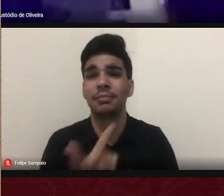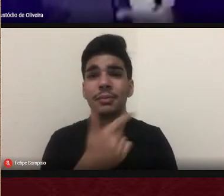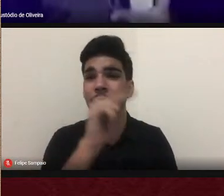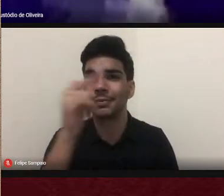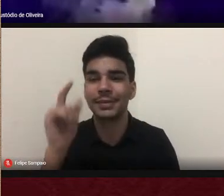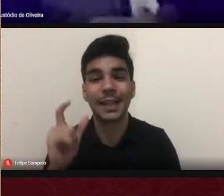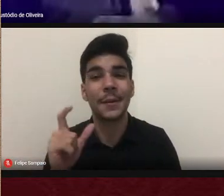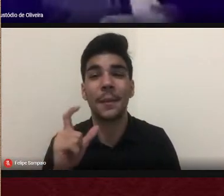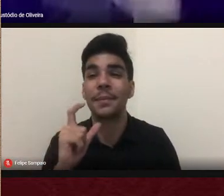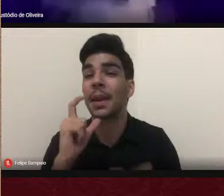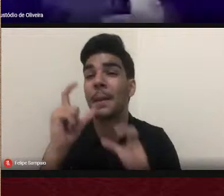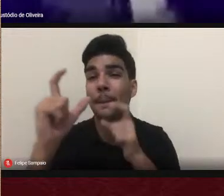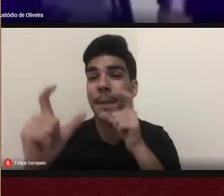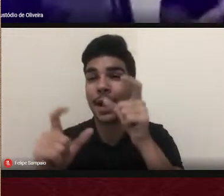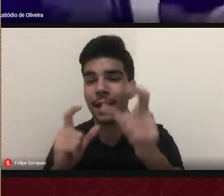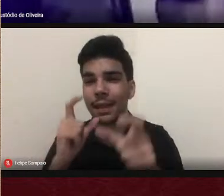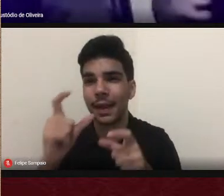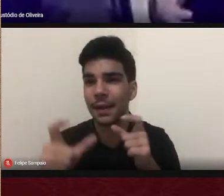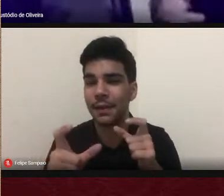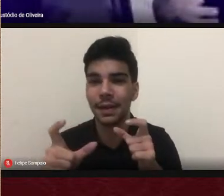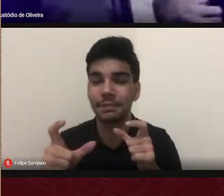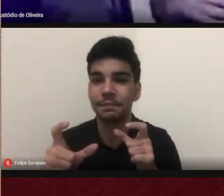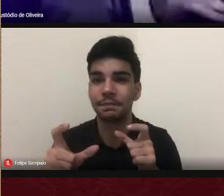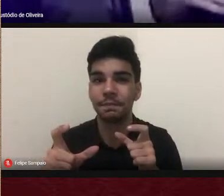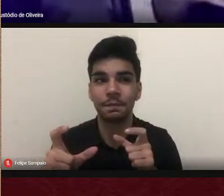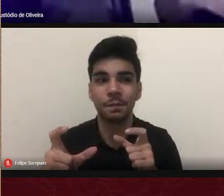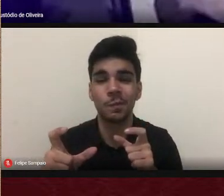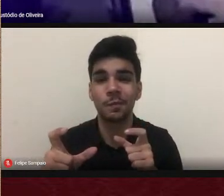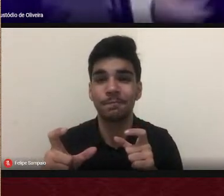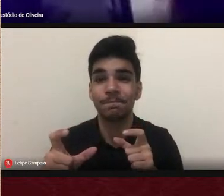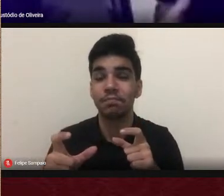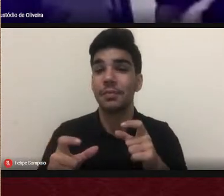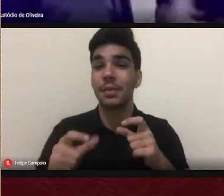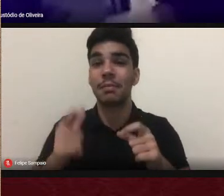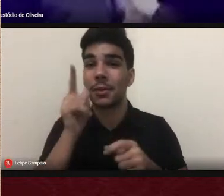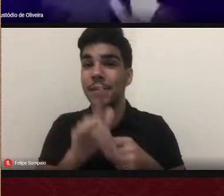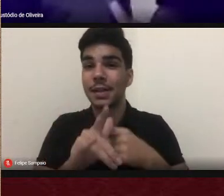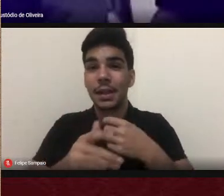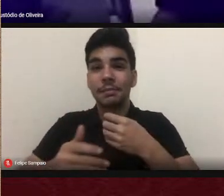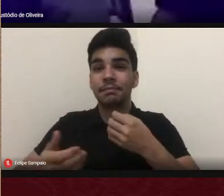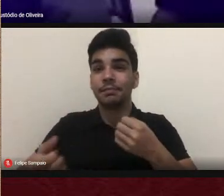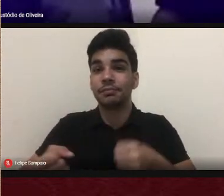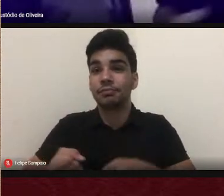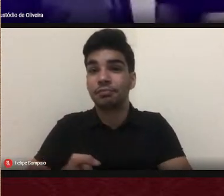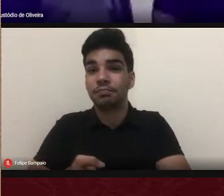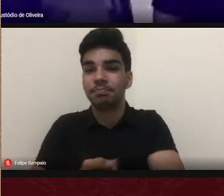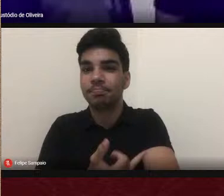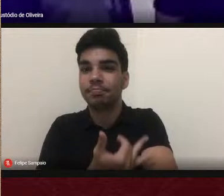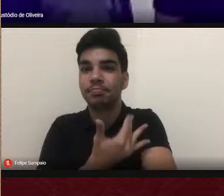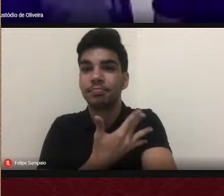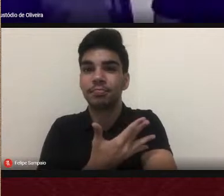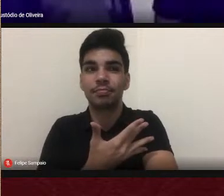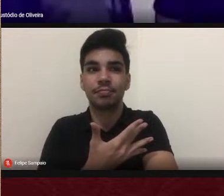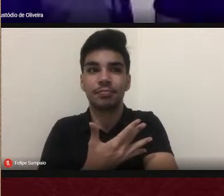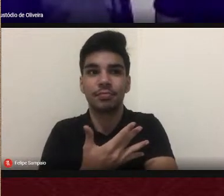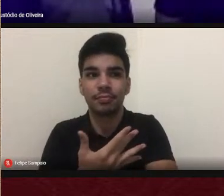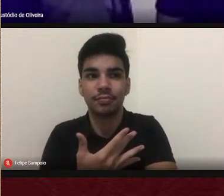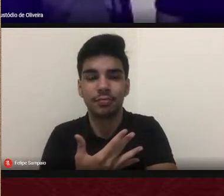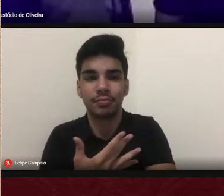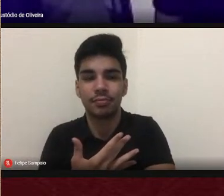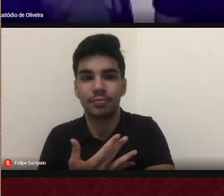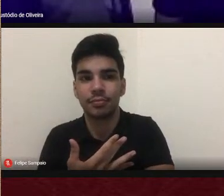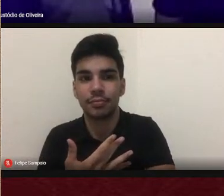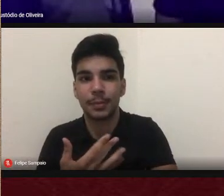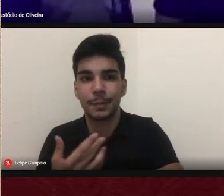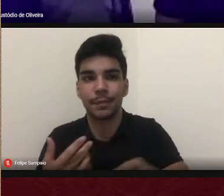melhores para expressar também a preocupação que nos acomete com